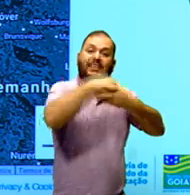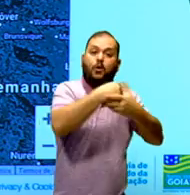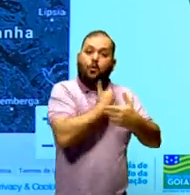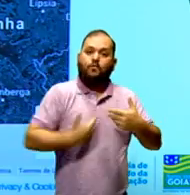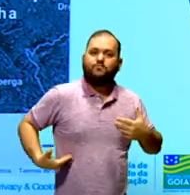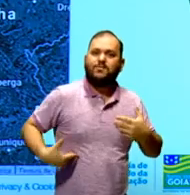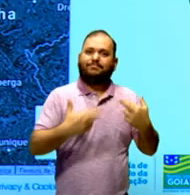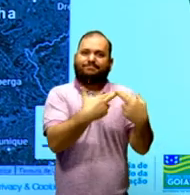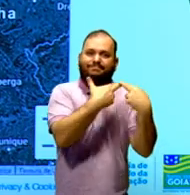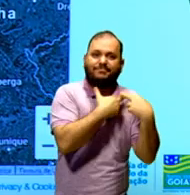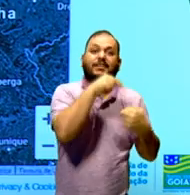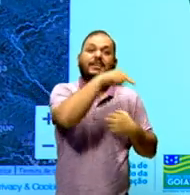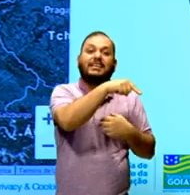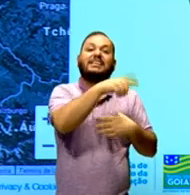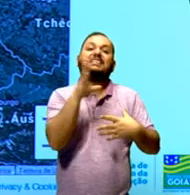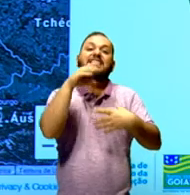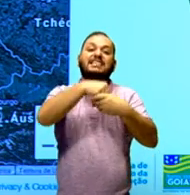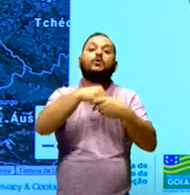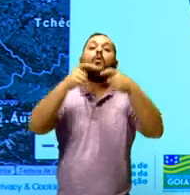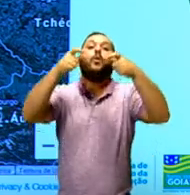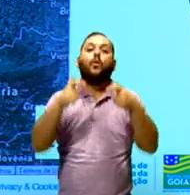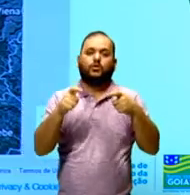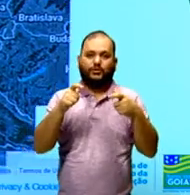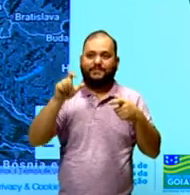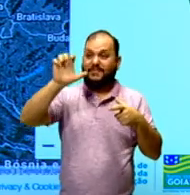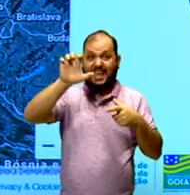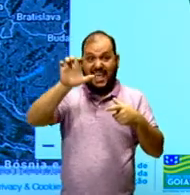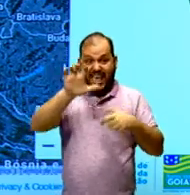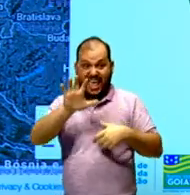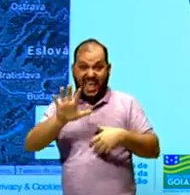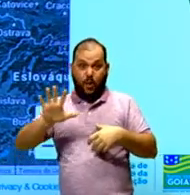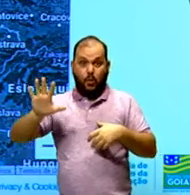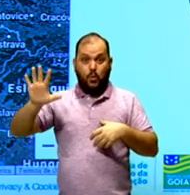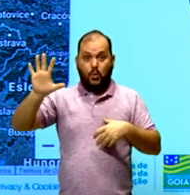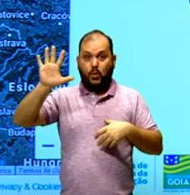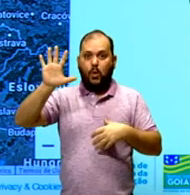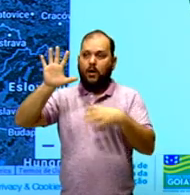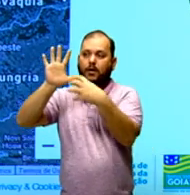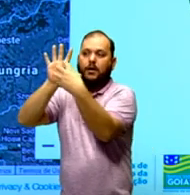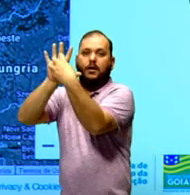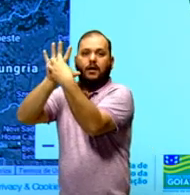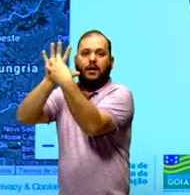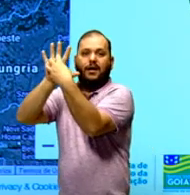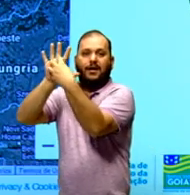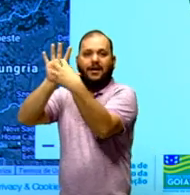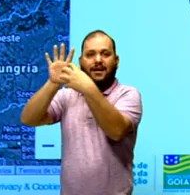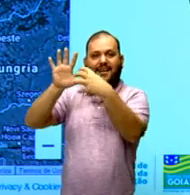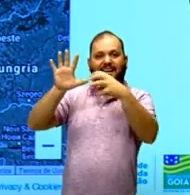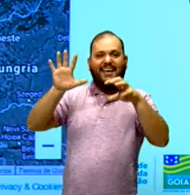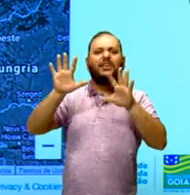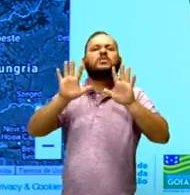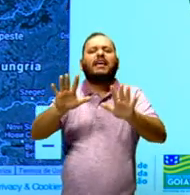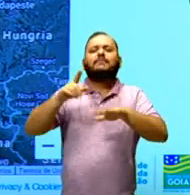O Reino Unido, vamos ver, veja aqui comigo, o Reino Unido fica na Europa. Aqui a gente tem o continente europeu, alguns dos